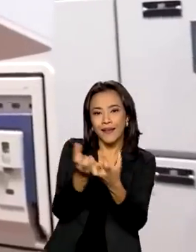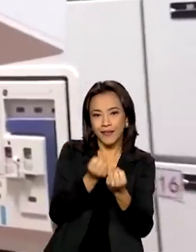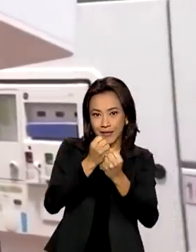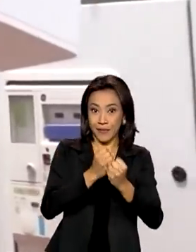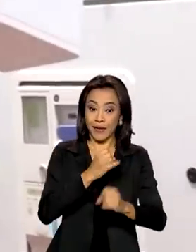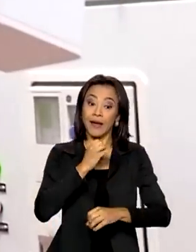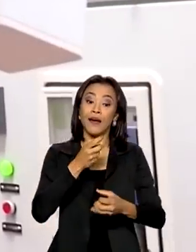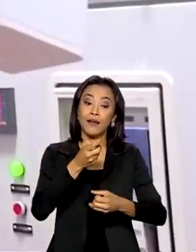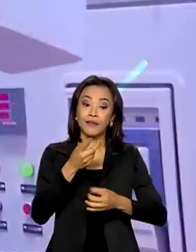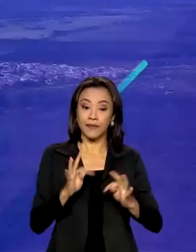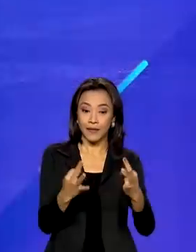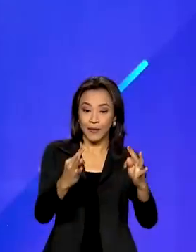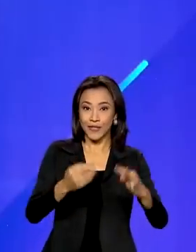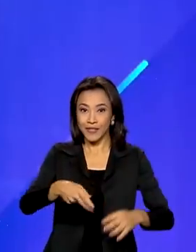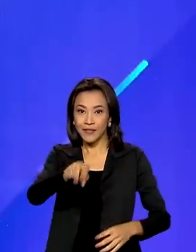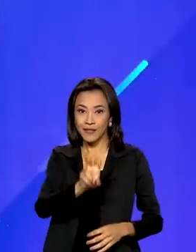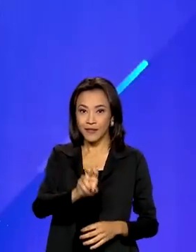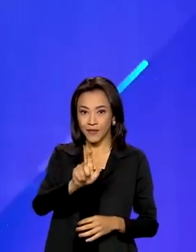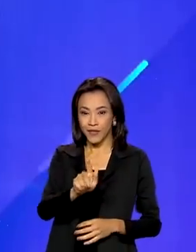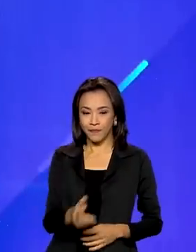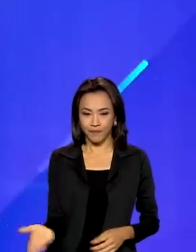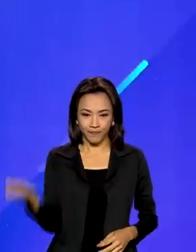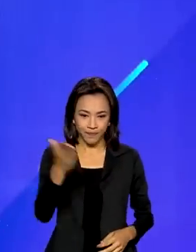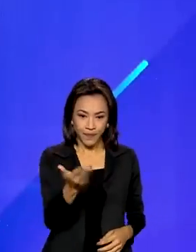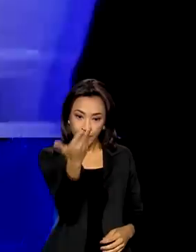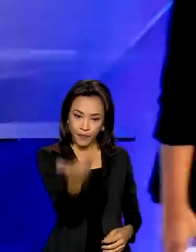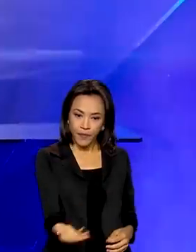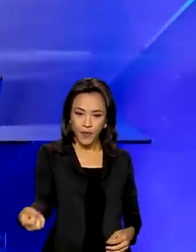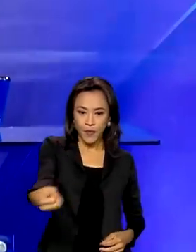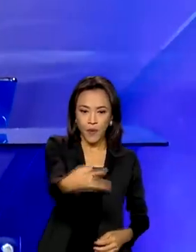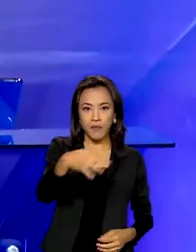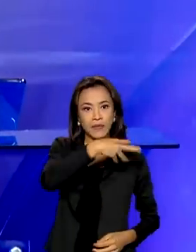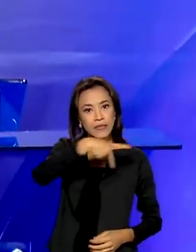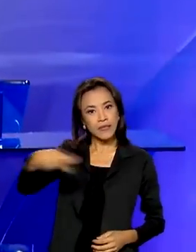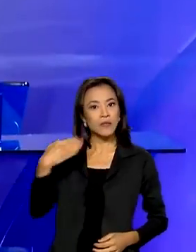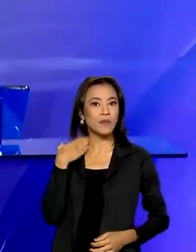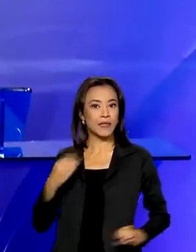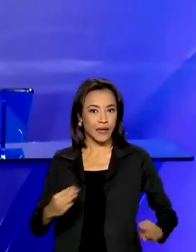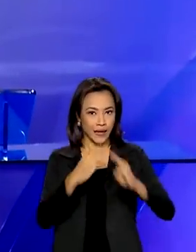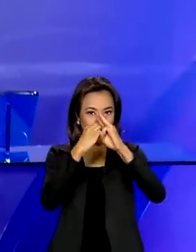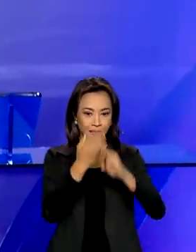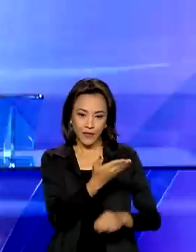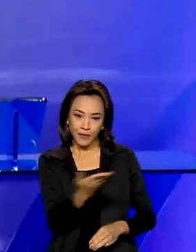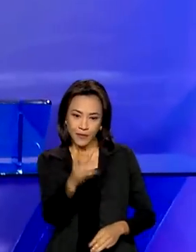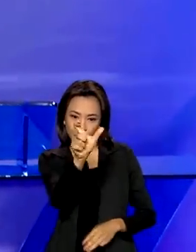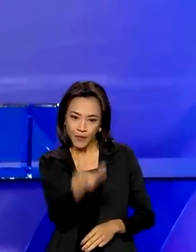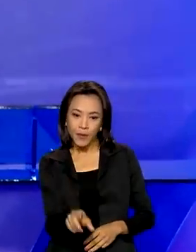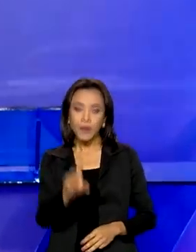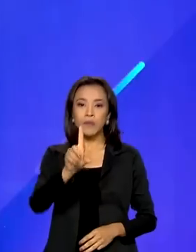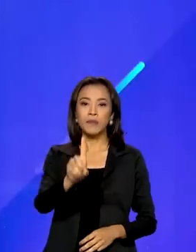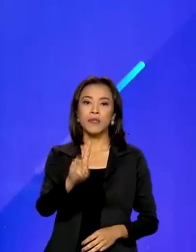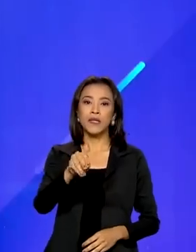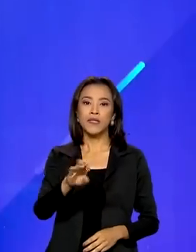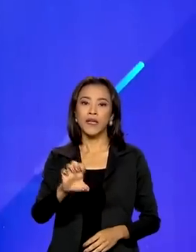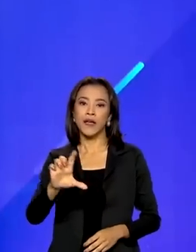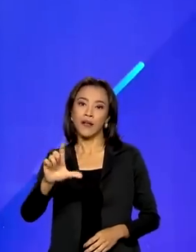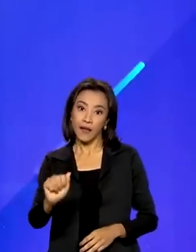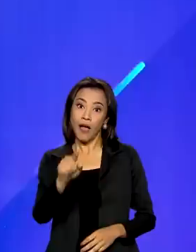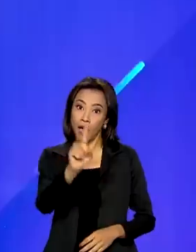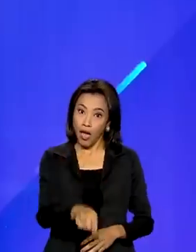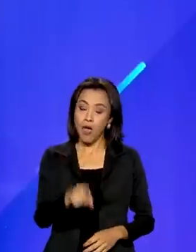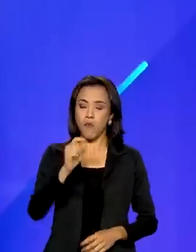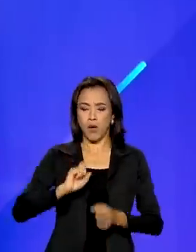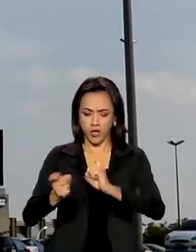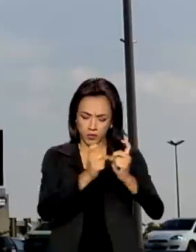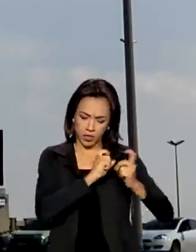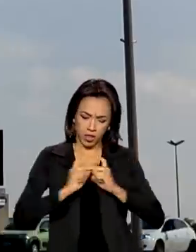5G. Nova presidente da Caixa toma posse. Daniela Marques fala em gestão descentralizada